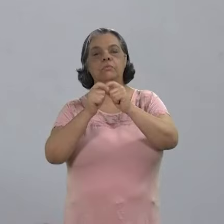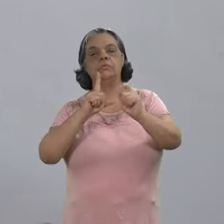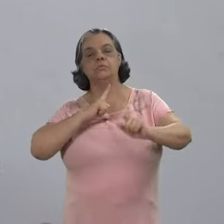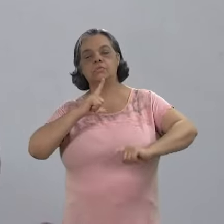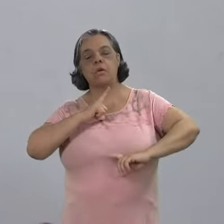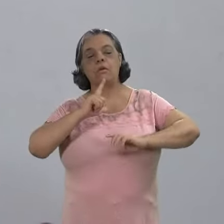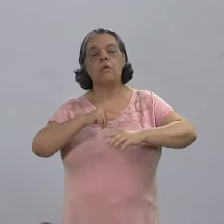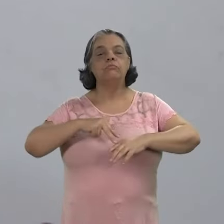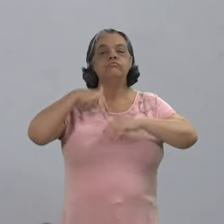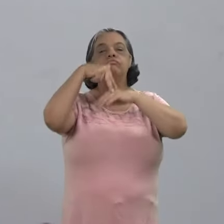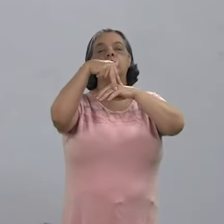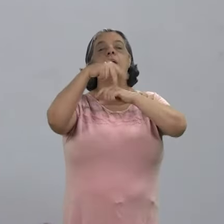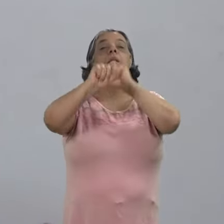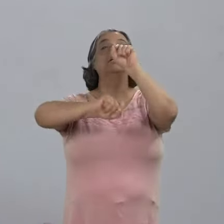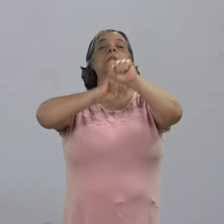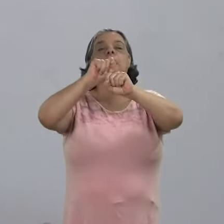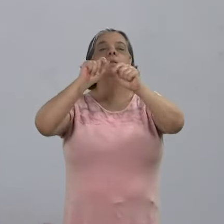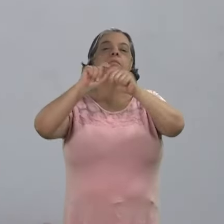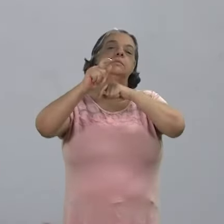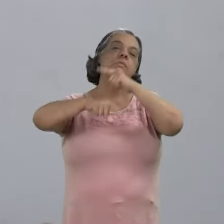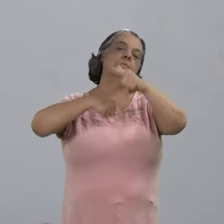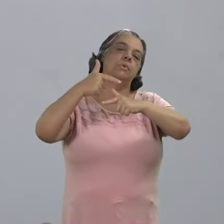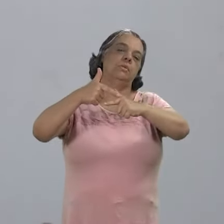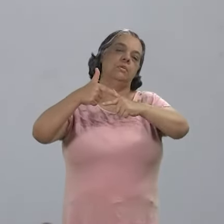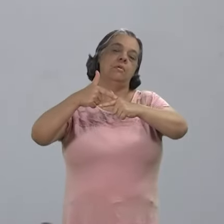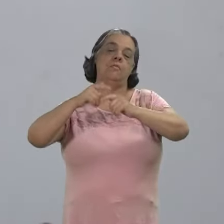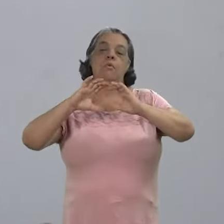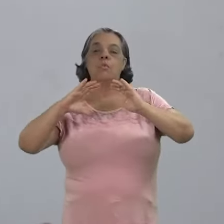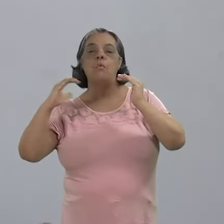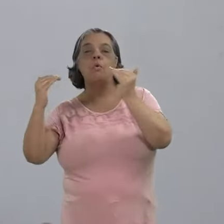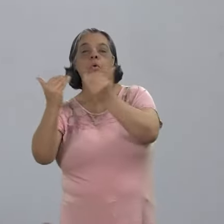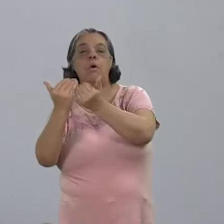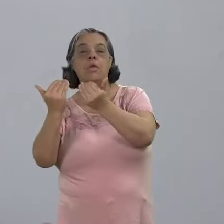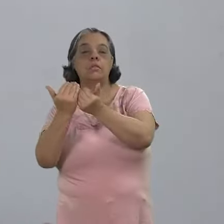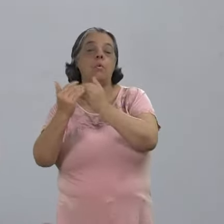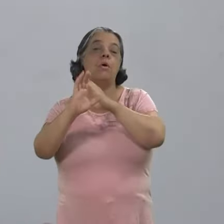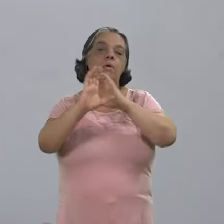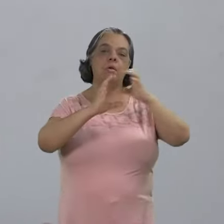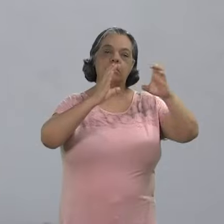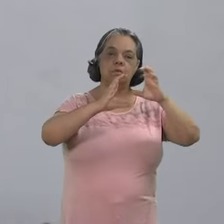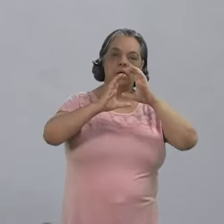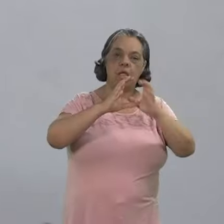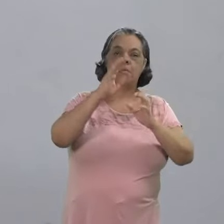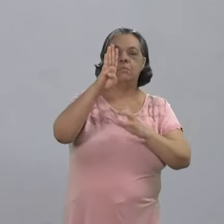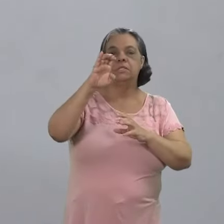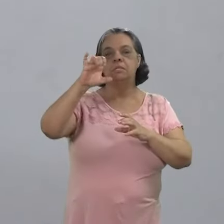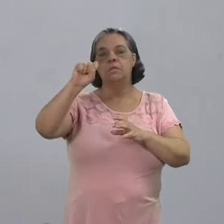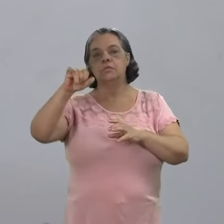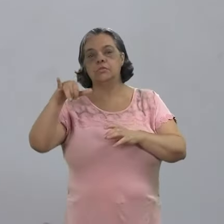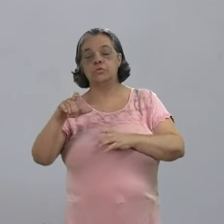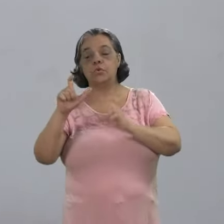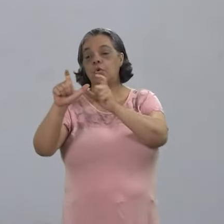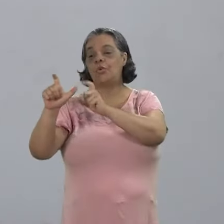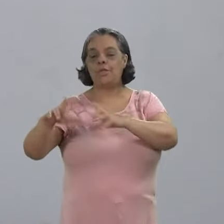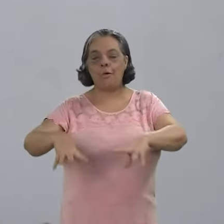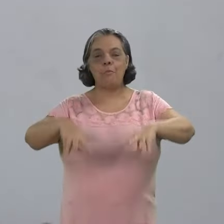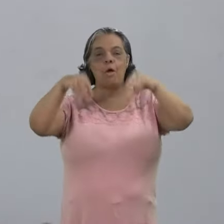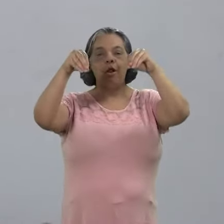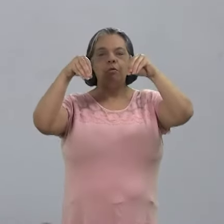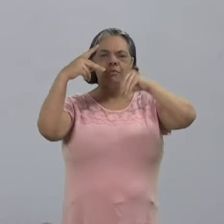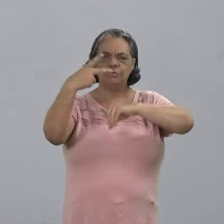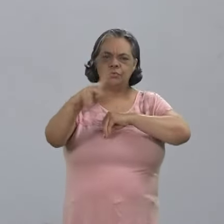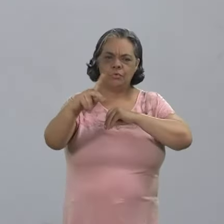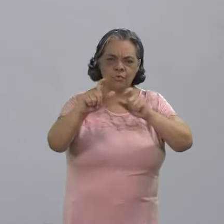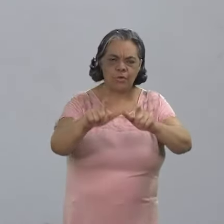triunfo. Quem os ergueu? Sobre quem triunfaram os Césares? A tão cantada Bizâncio só tinha palácio